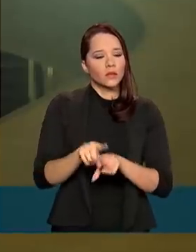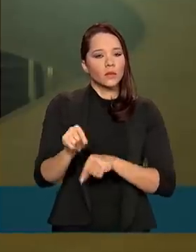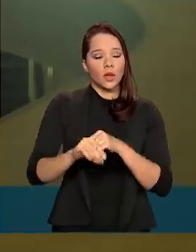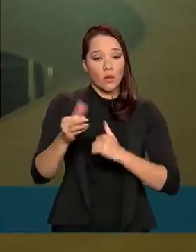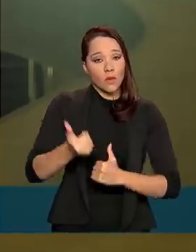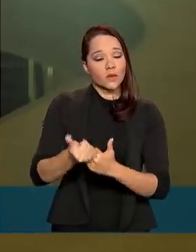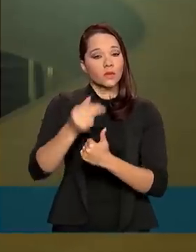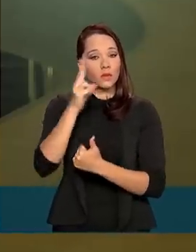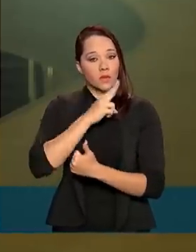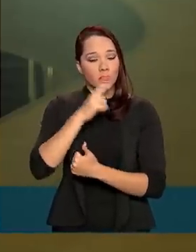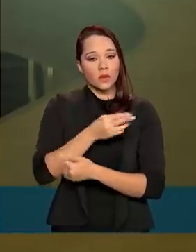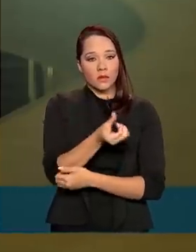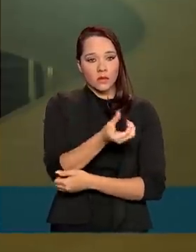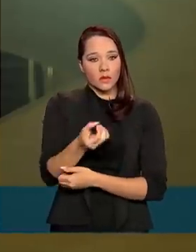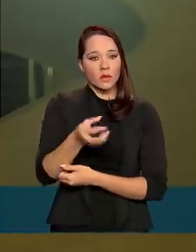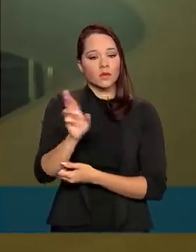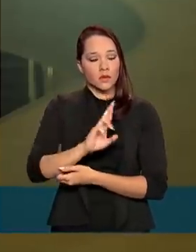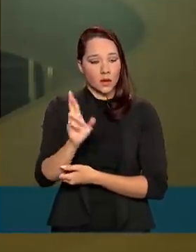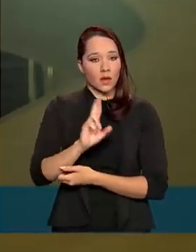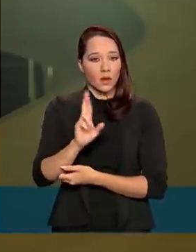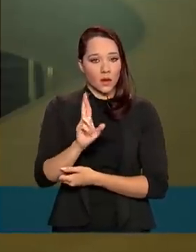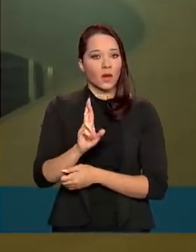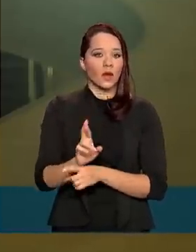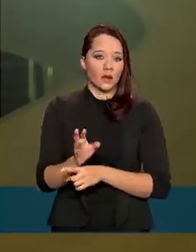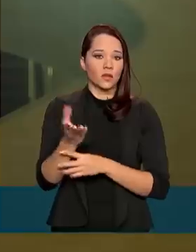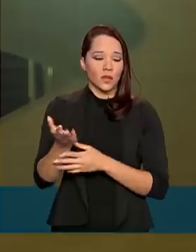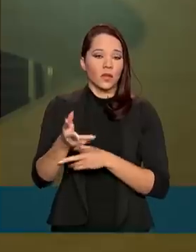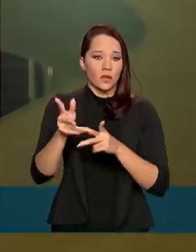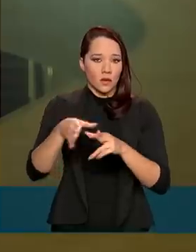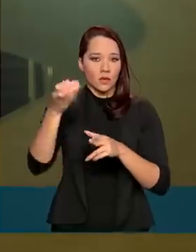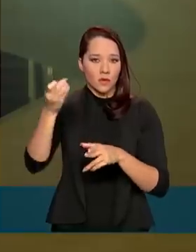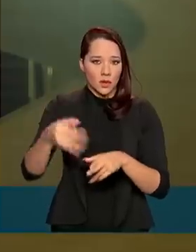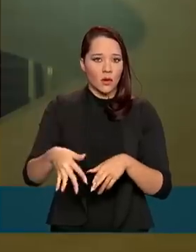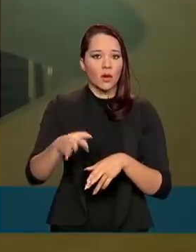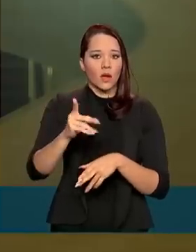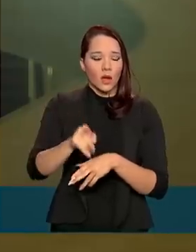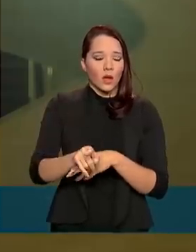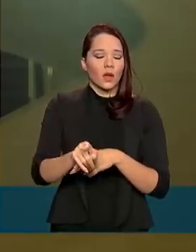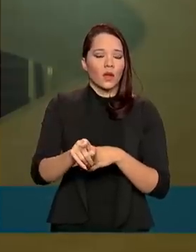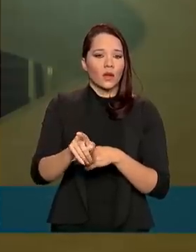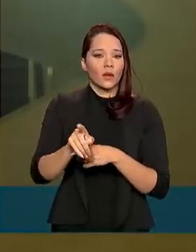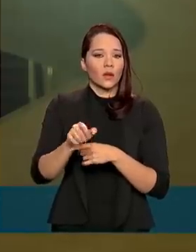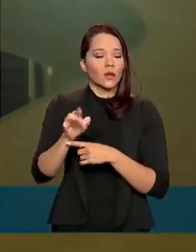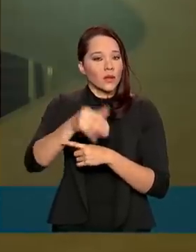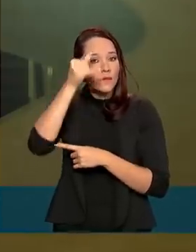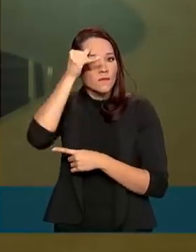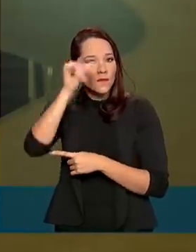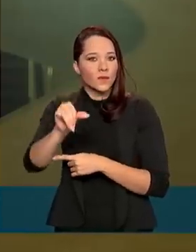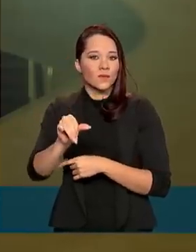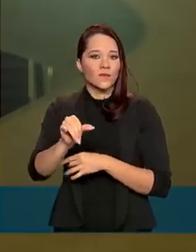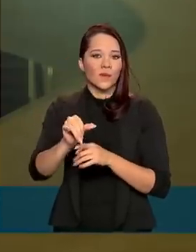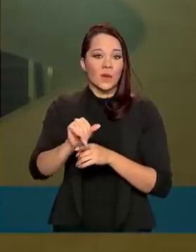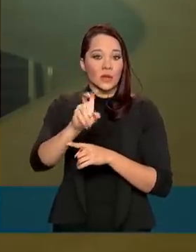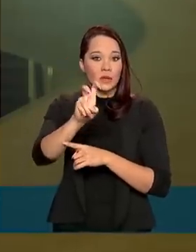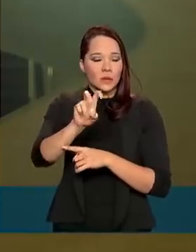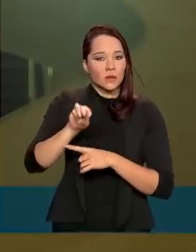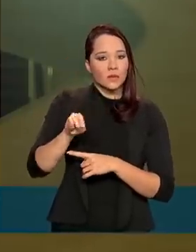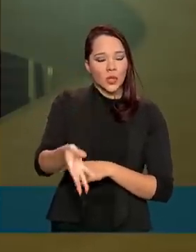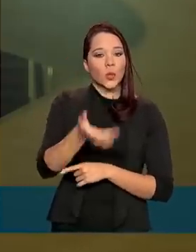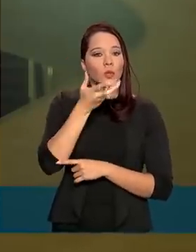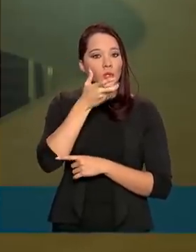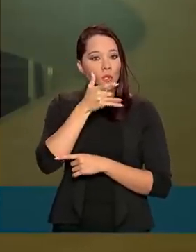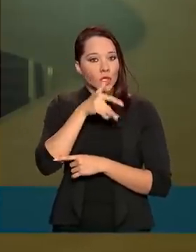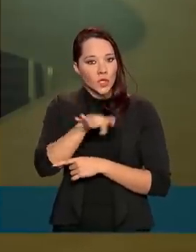auxílio emergencial de 600 reais que, segundo a Fundação Getúlio Vargas, evitou que 5 milhões de